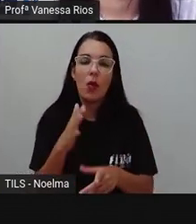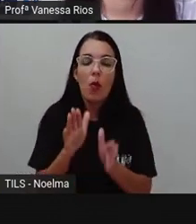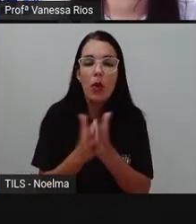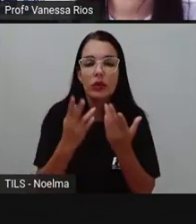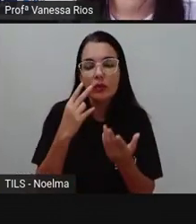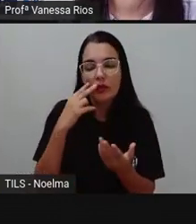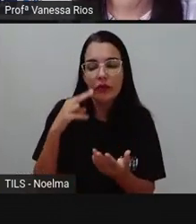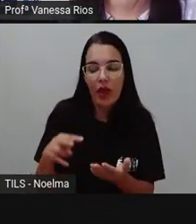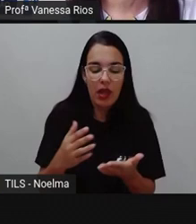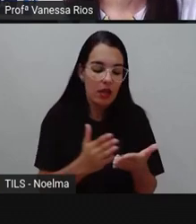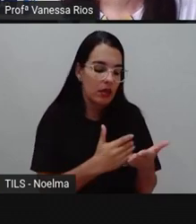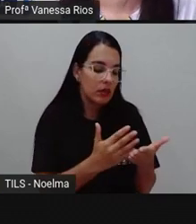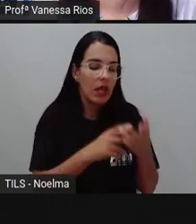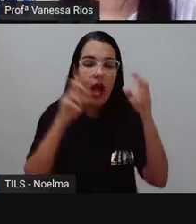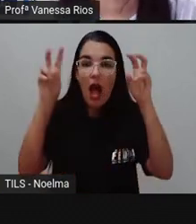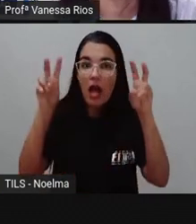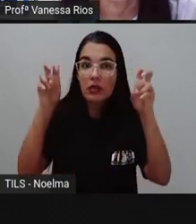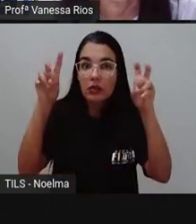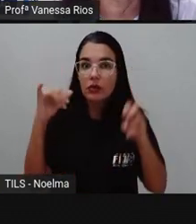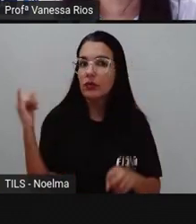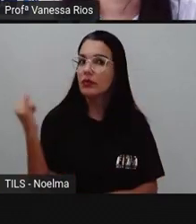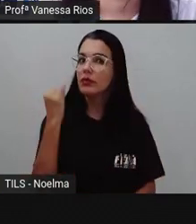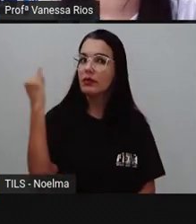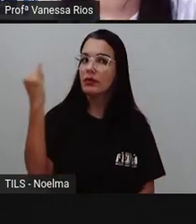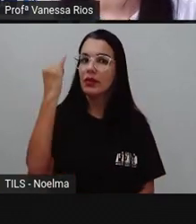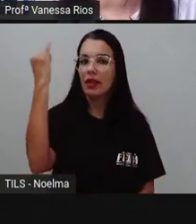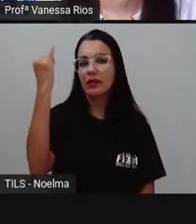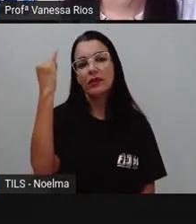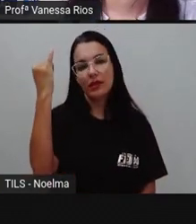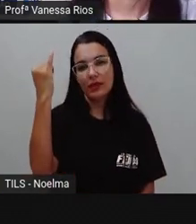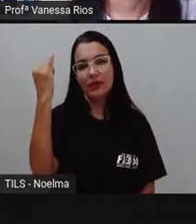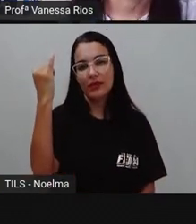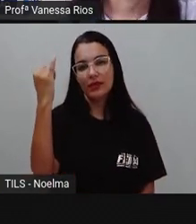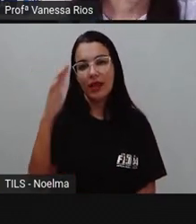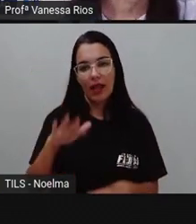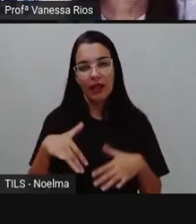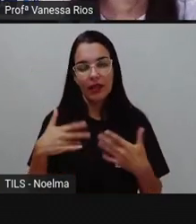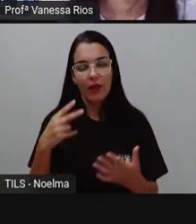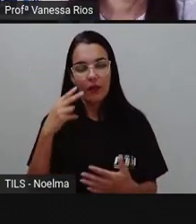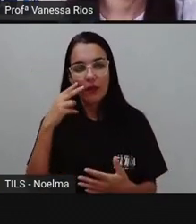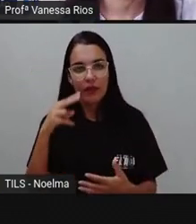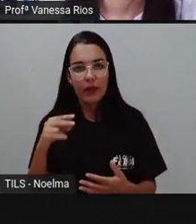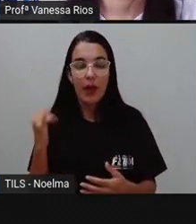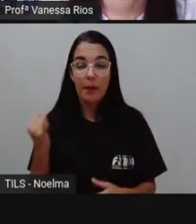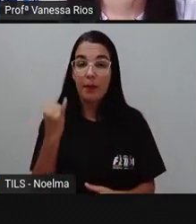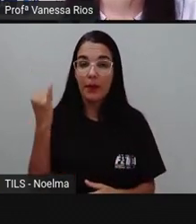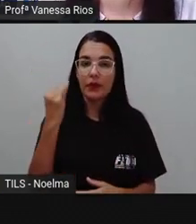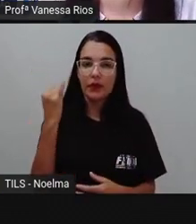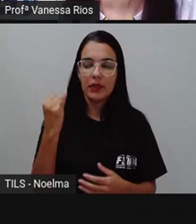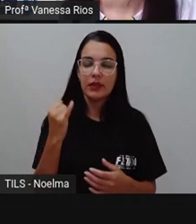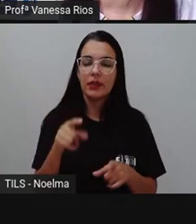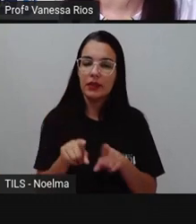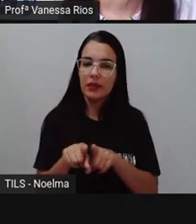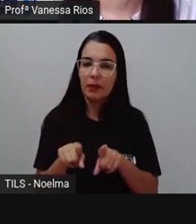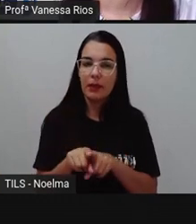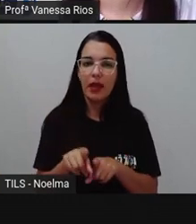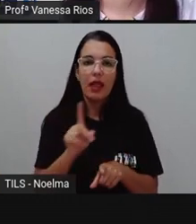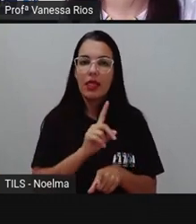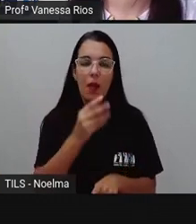Então, mesmo falando que não é fã da revista, não deixa de destacar a sua importância e não deixa de